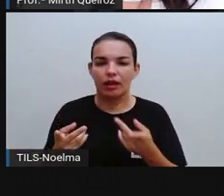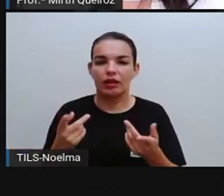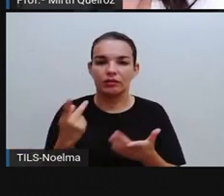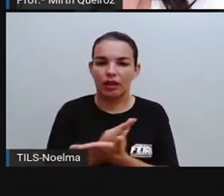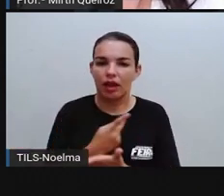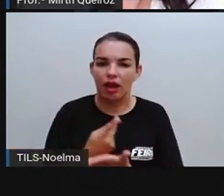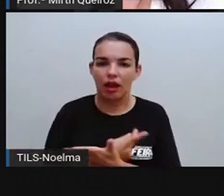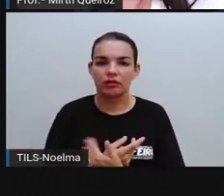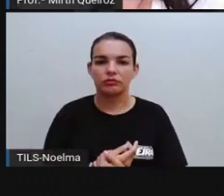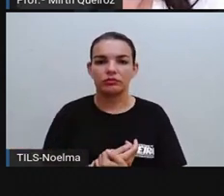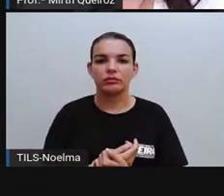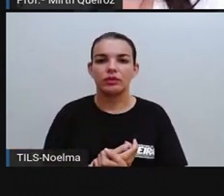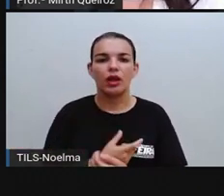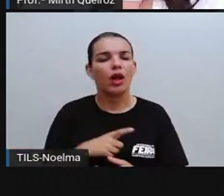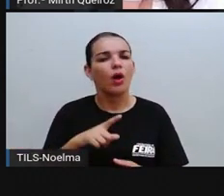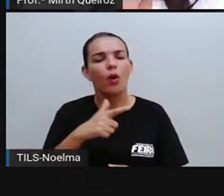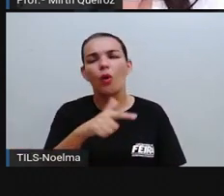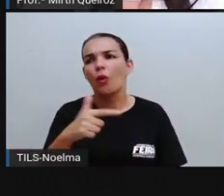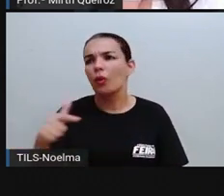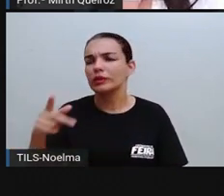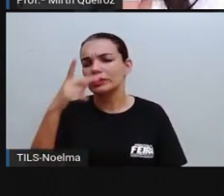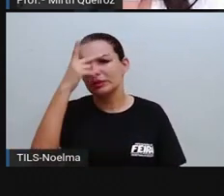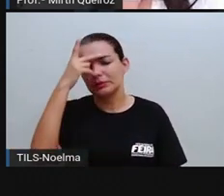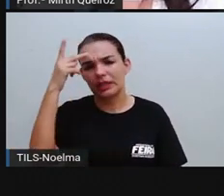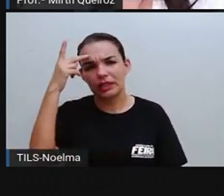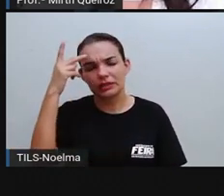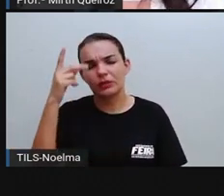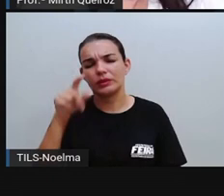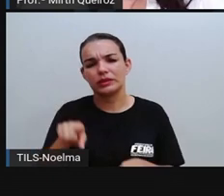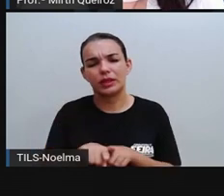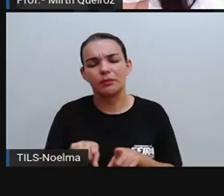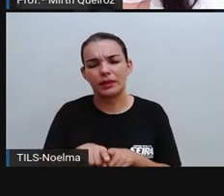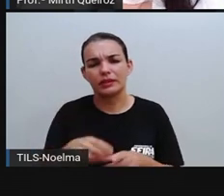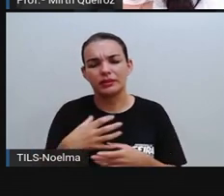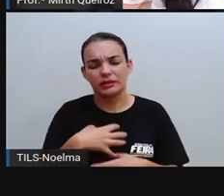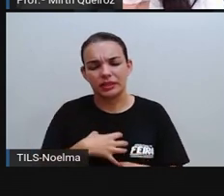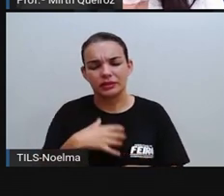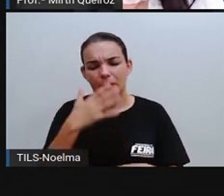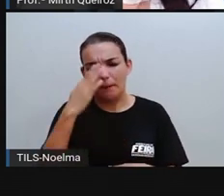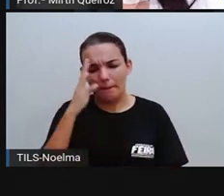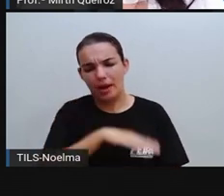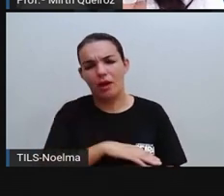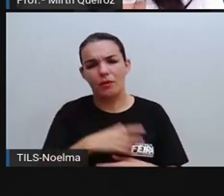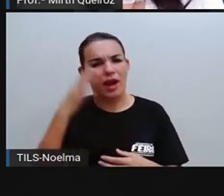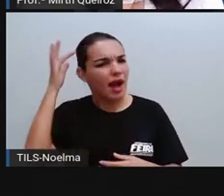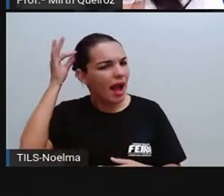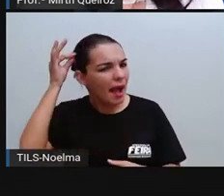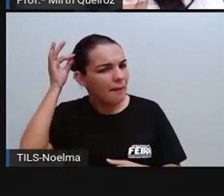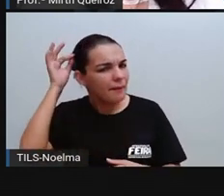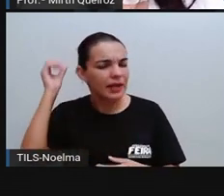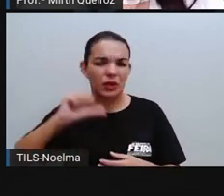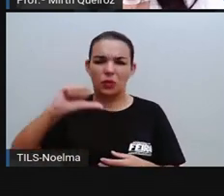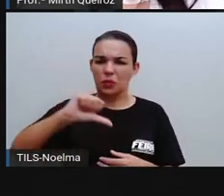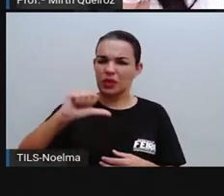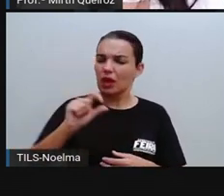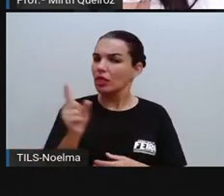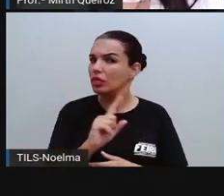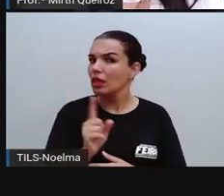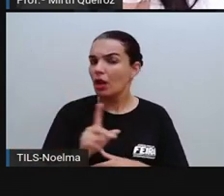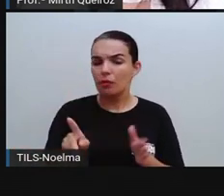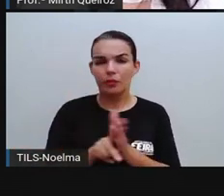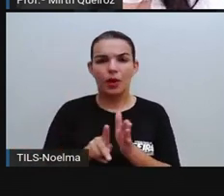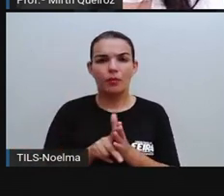afro. E tantos outros aí derivados que depreciam este cabelo, né? Não existe cabelo ruim, né?